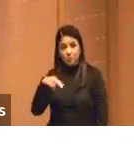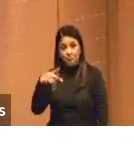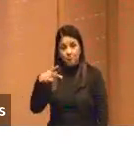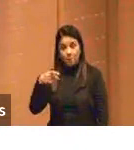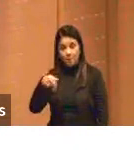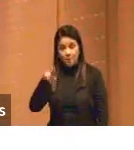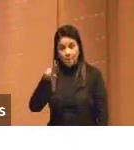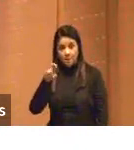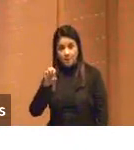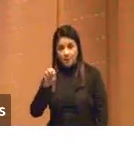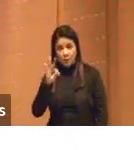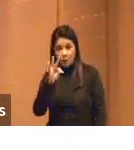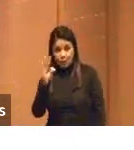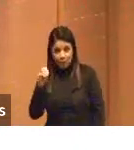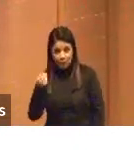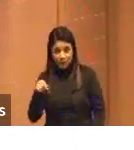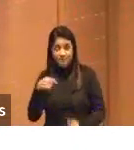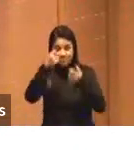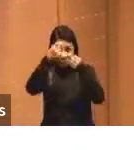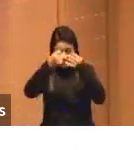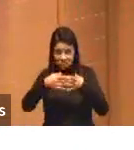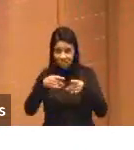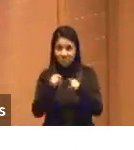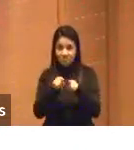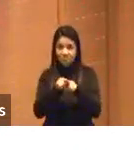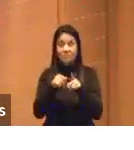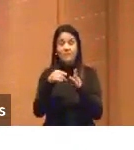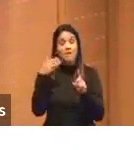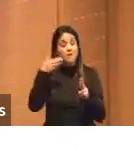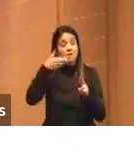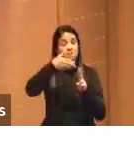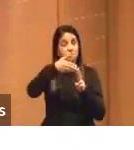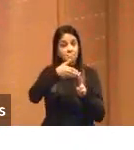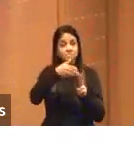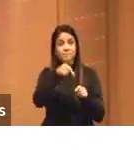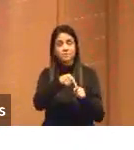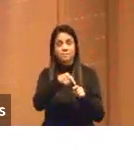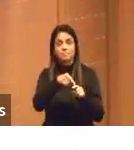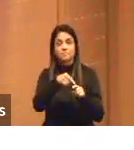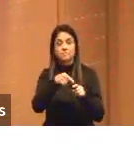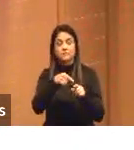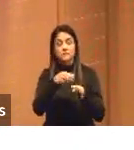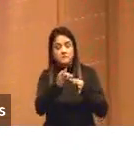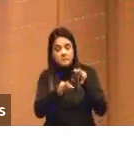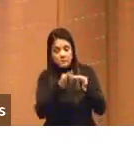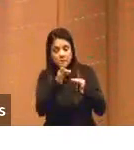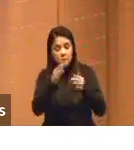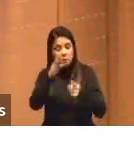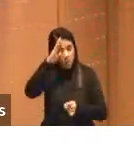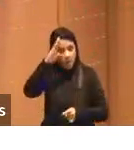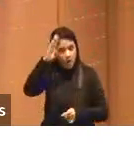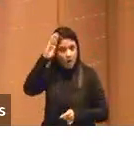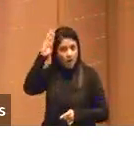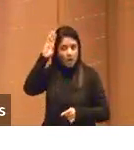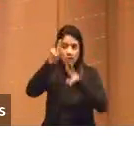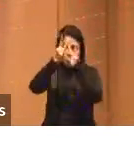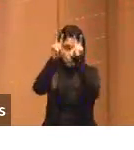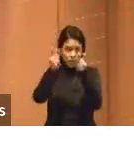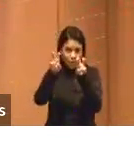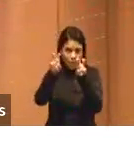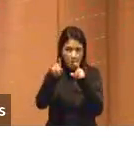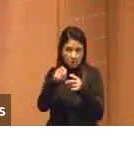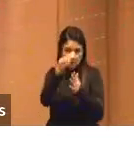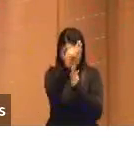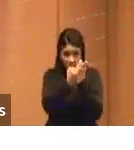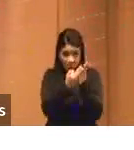conferência que aconteceu como início do tratamento acadêmico do tema, mas